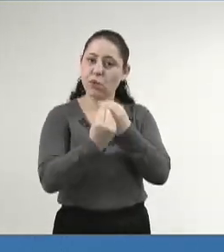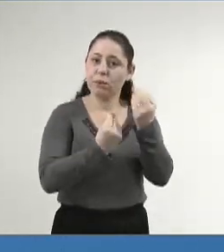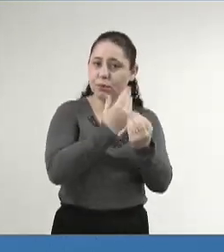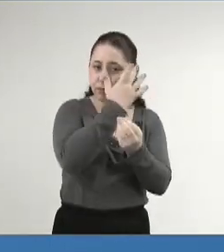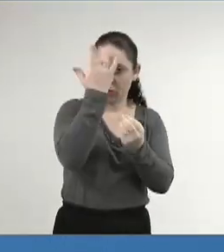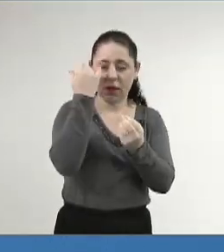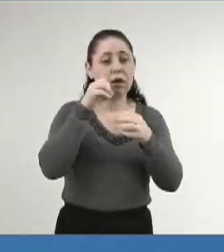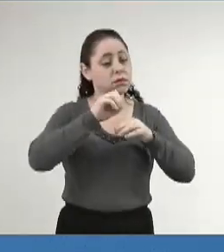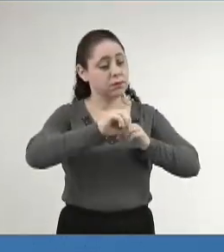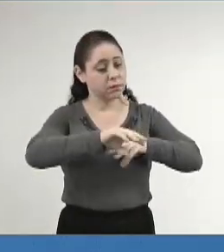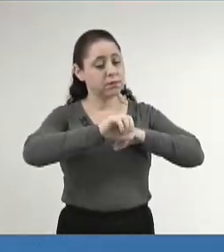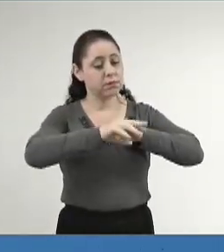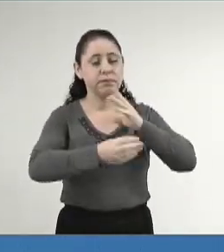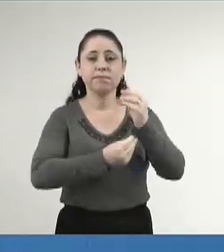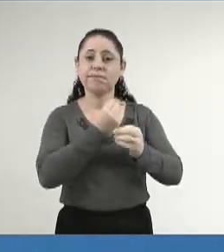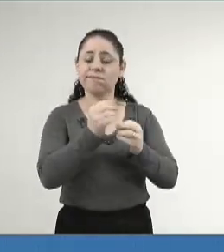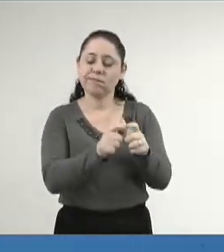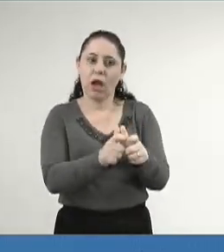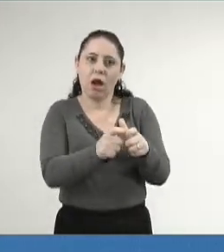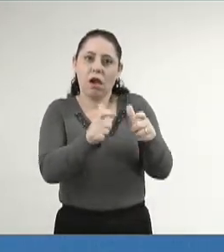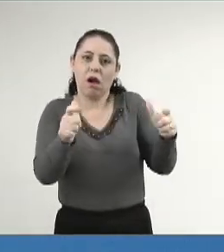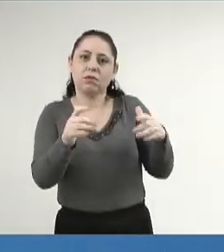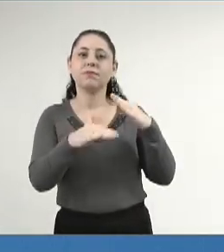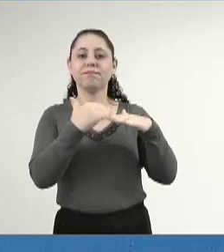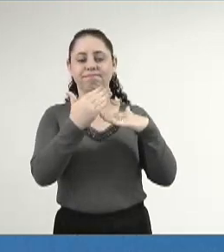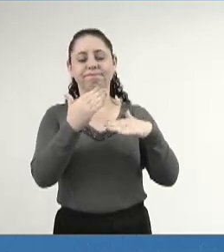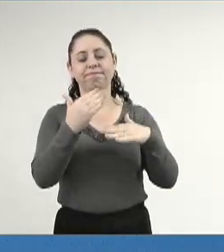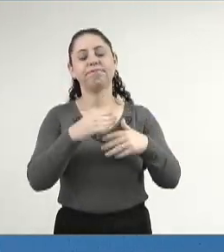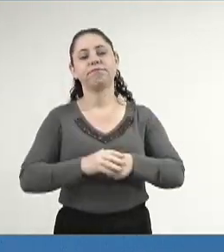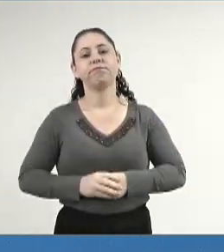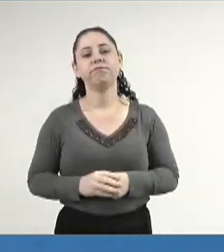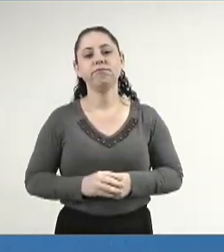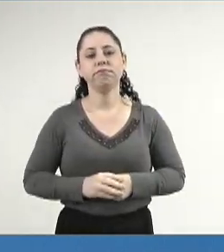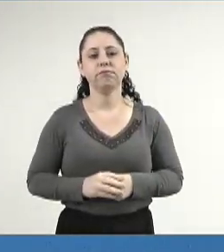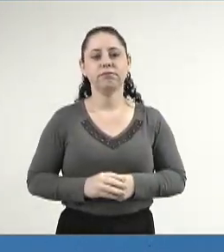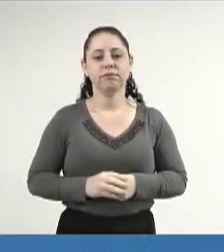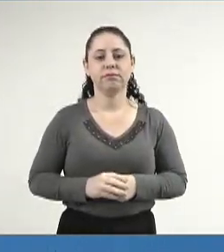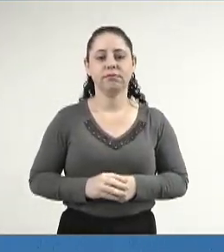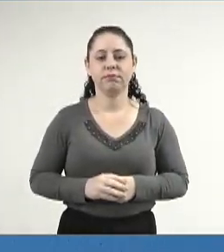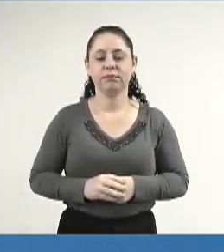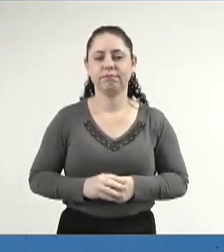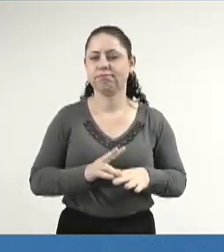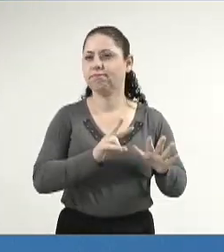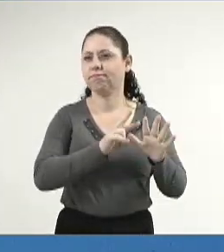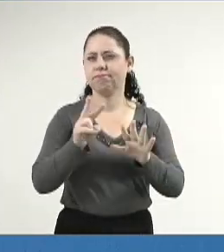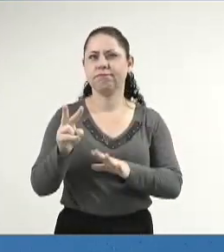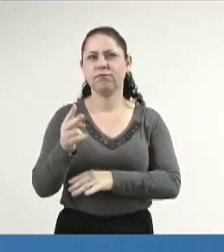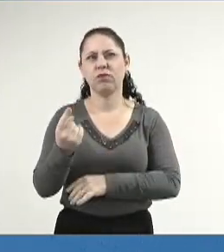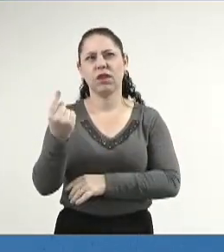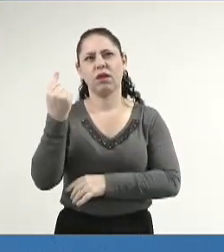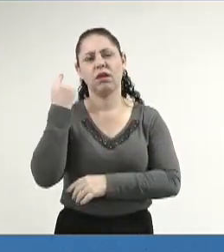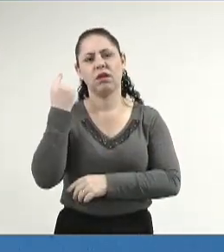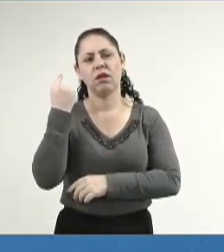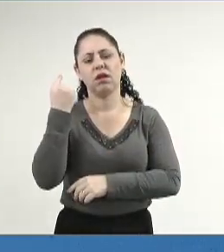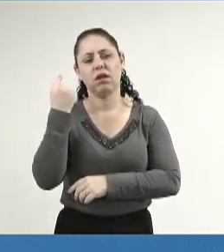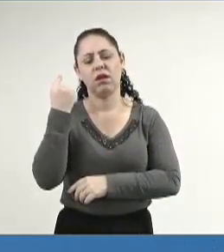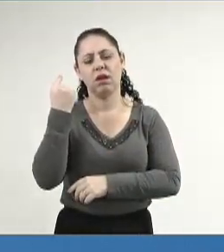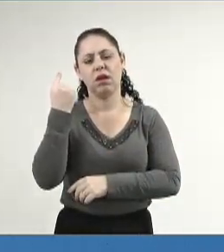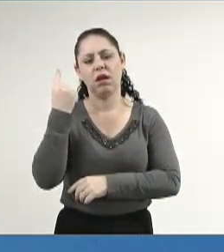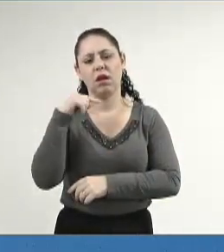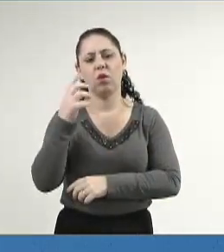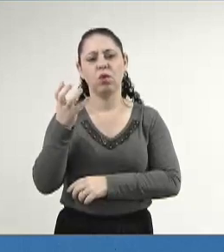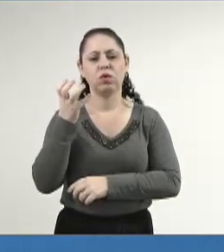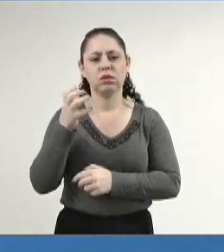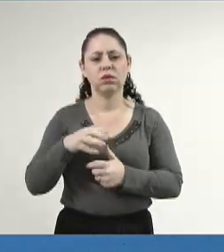pessoas, ensinar como que cresce. Tanto é, essa semana passada, eu queria ouvir, vim ouvindo